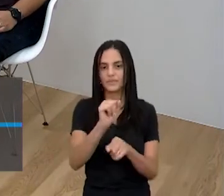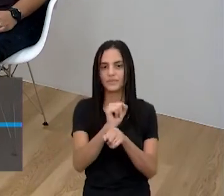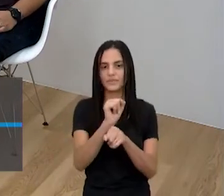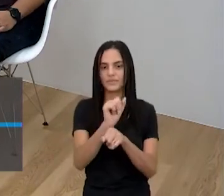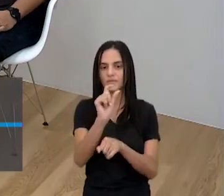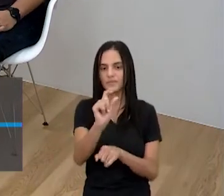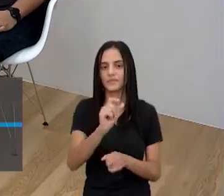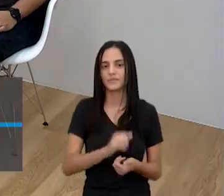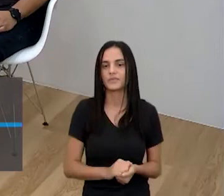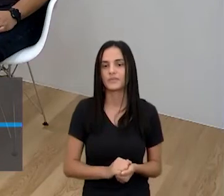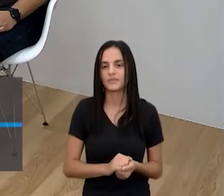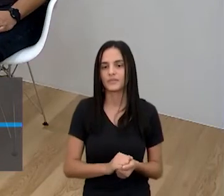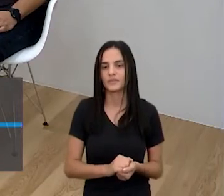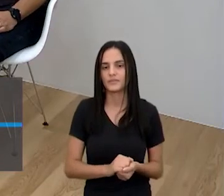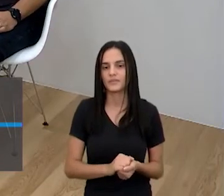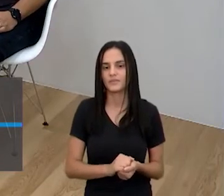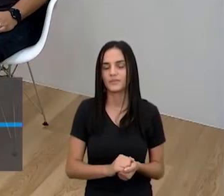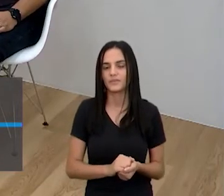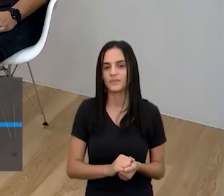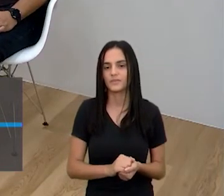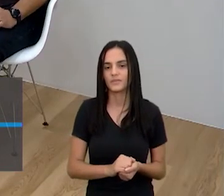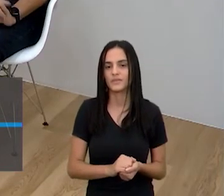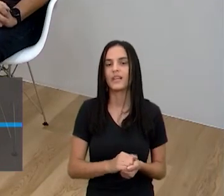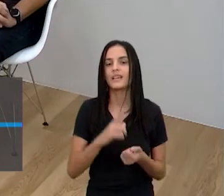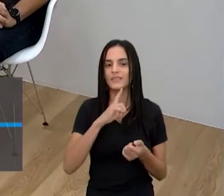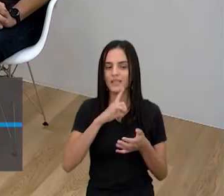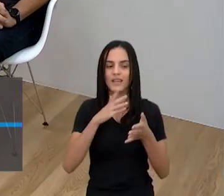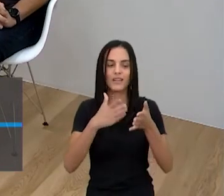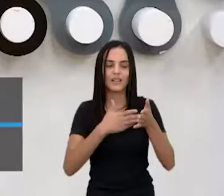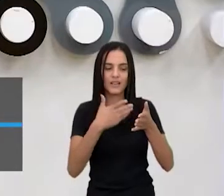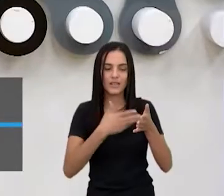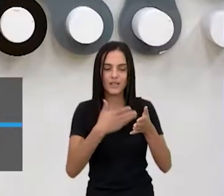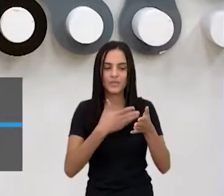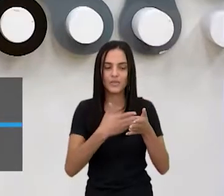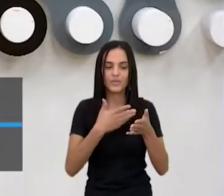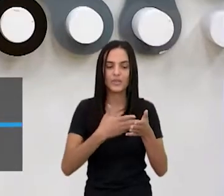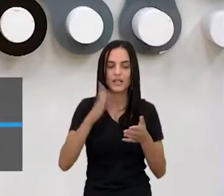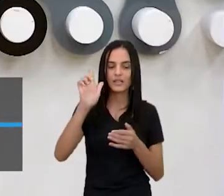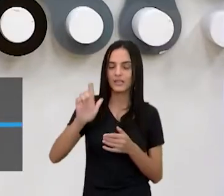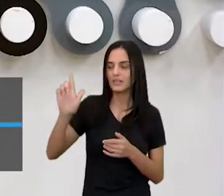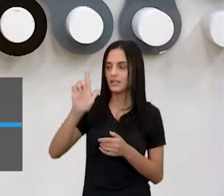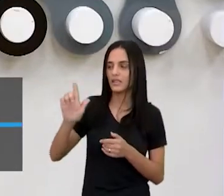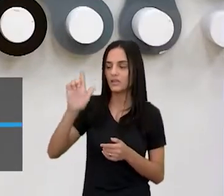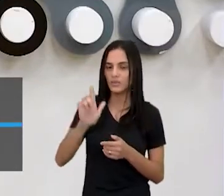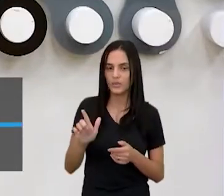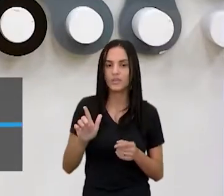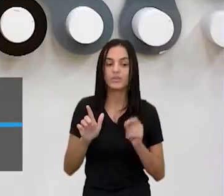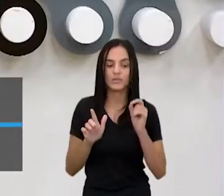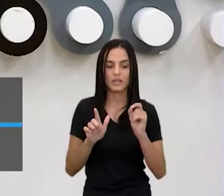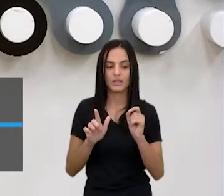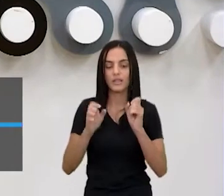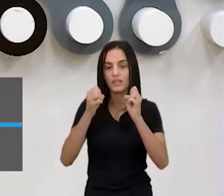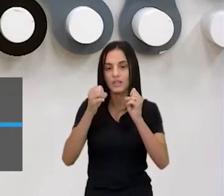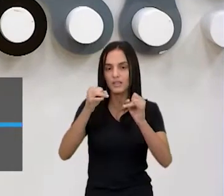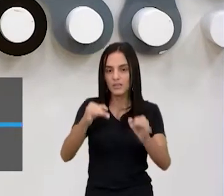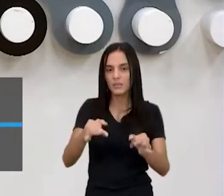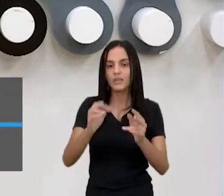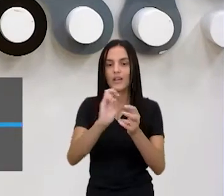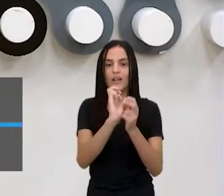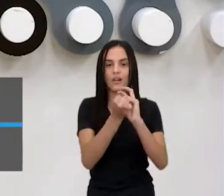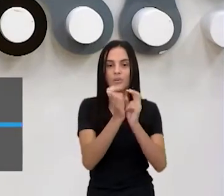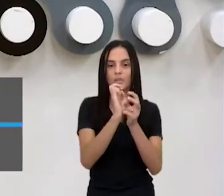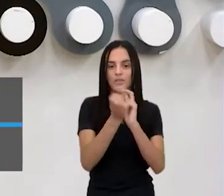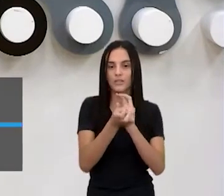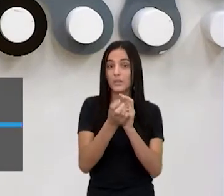calma que eu não me enmei. Me enmei, porque você falou, me enmei que tem livros da literatura, livros clássicos da literatura que apontam capoeira como